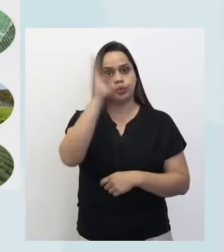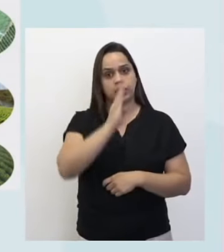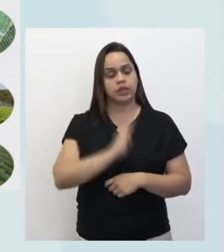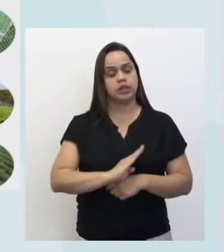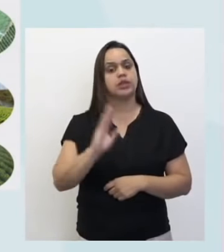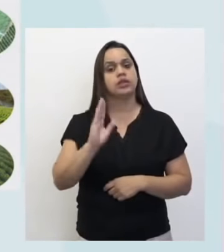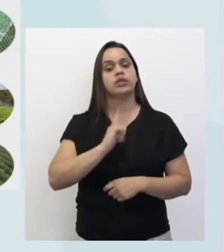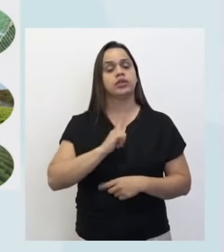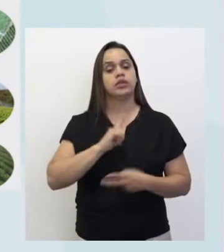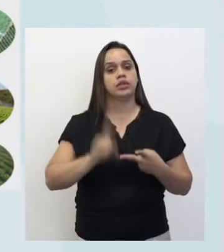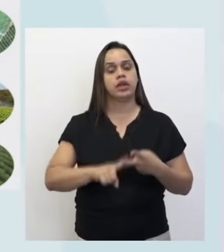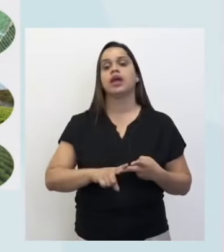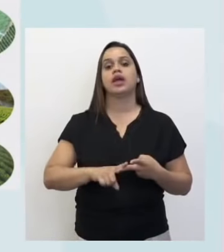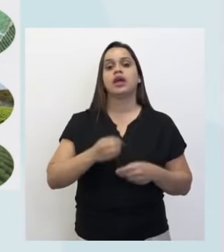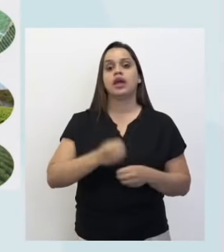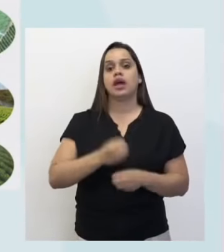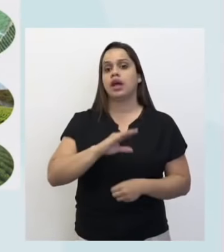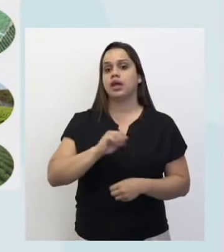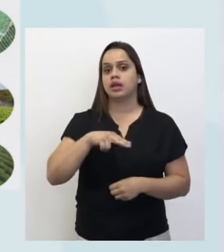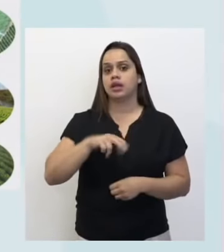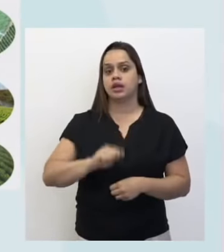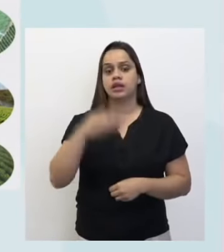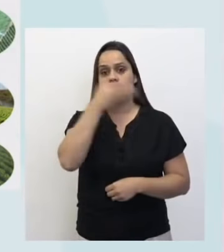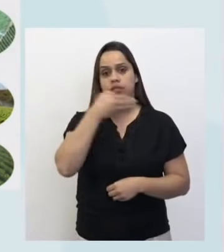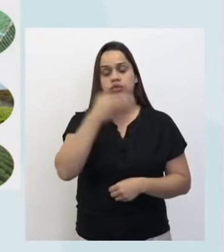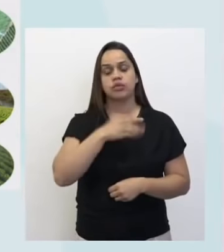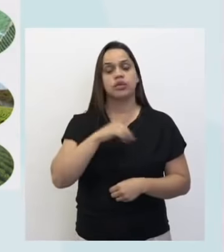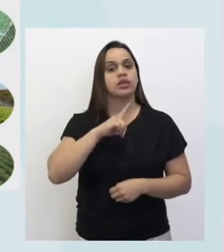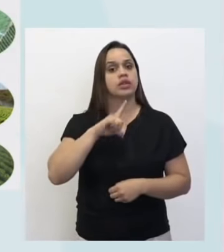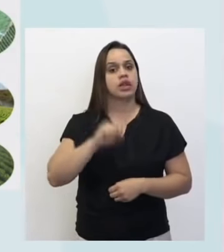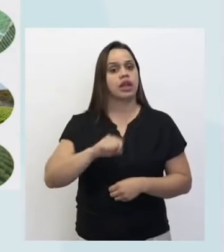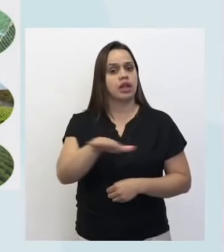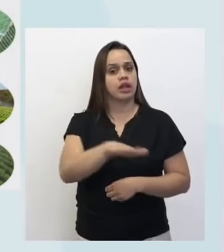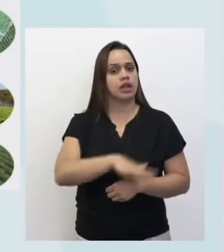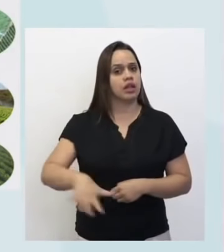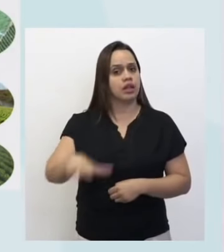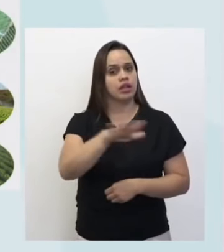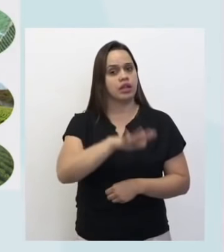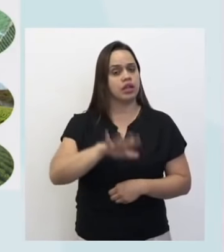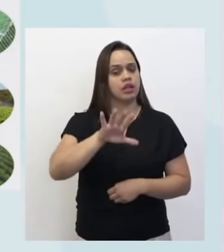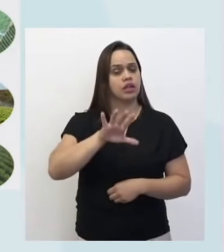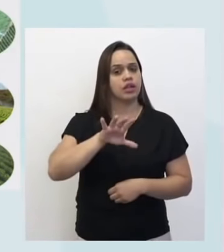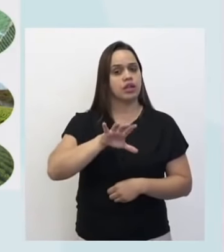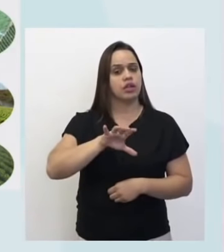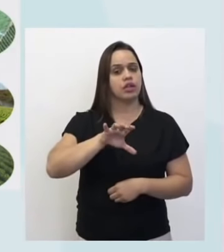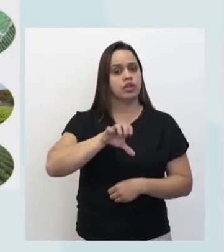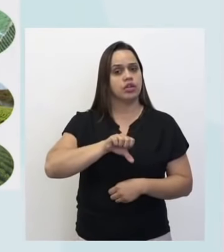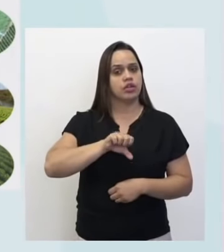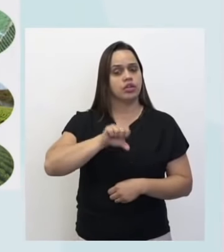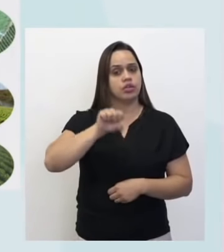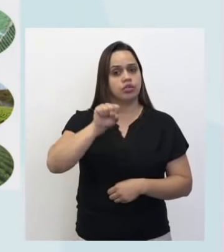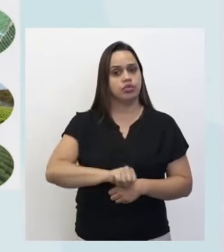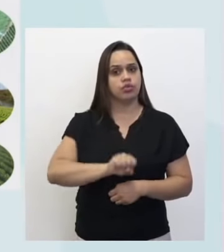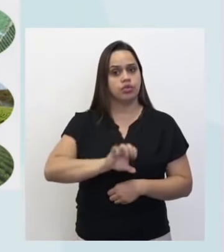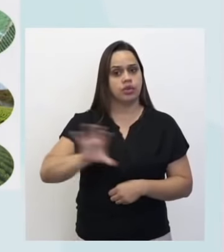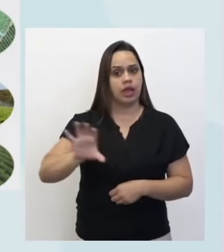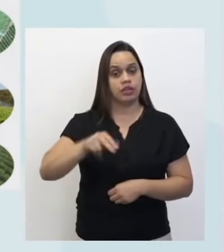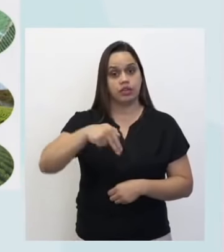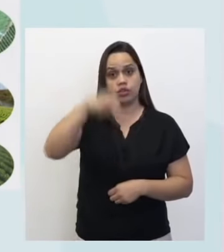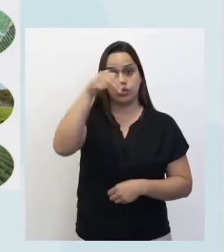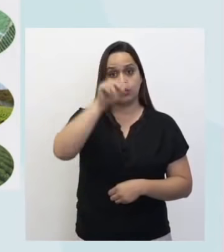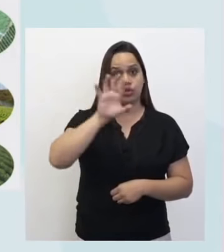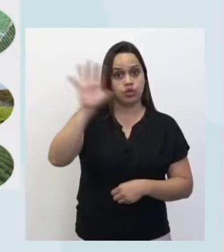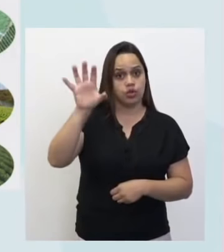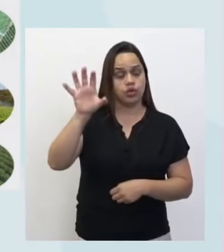temos aí a cana-de-açúcar, que envolve principalmente a região sudeste e a região nordeste. Nós temos